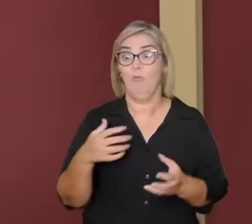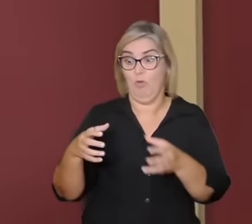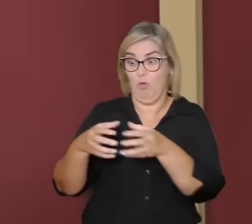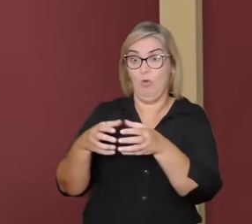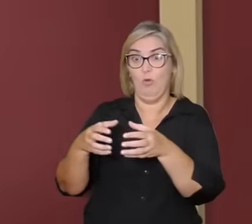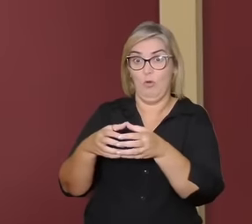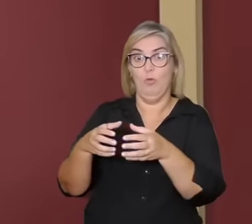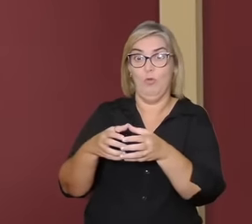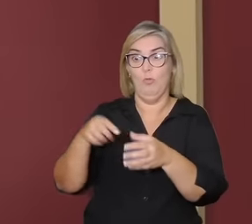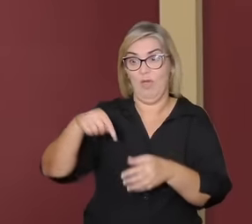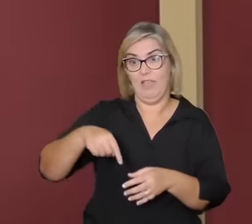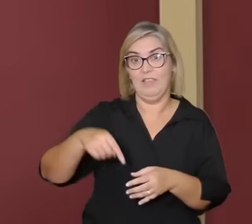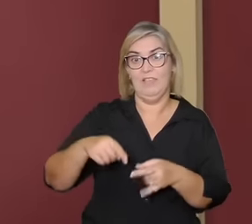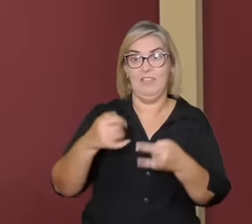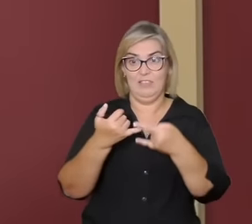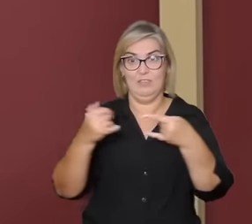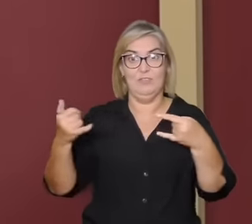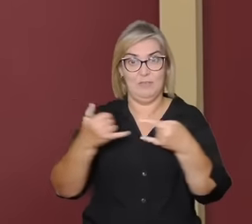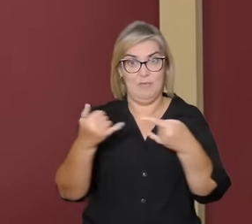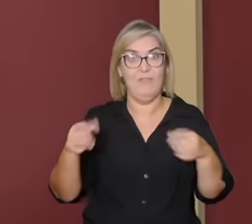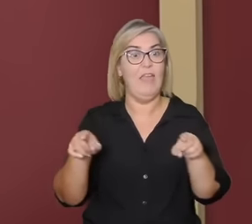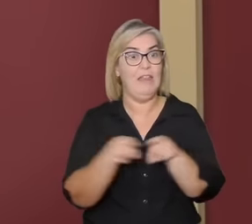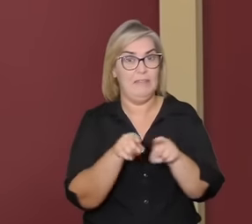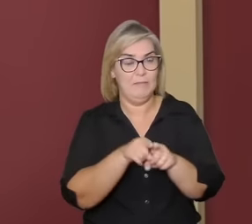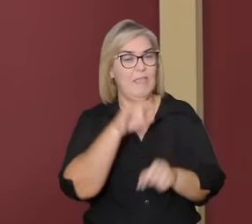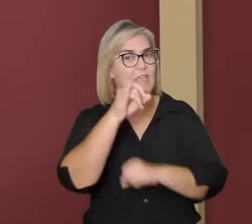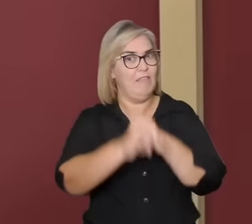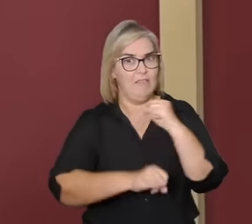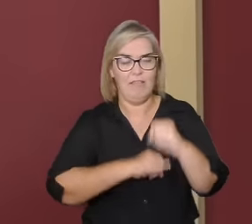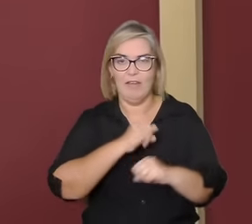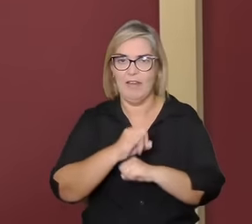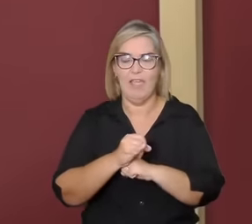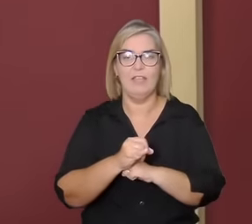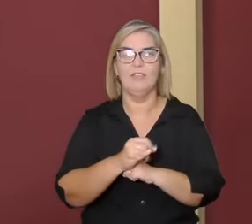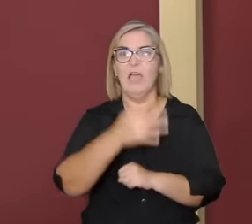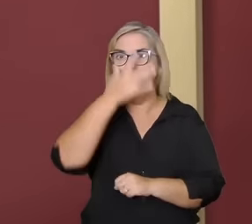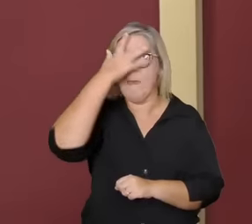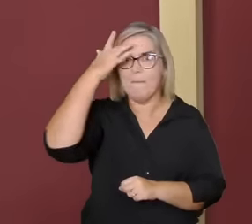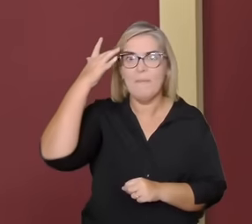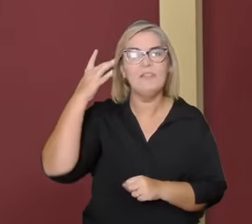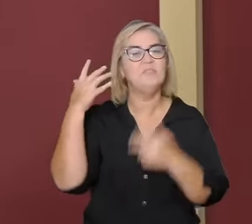nome de vocês também em nome de todo mundo da internet vários elogios a sua apresentação